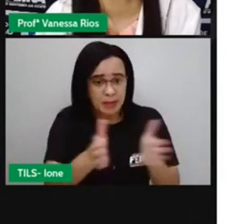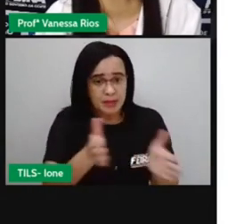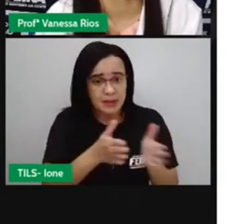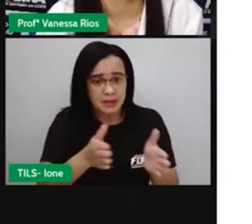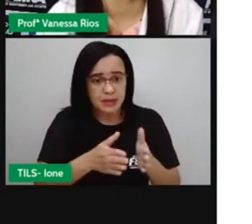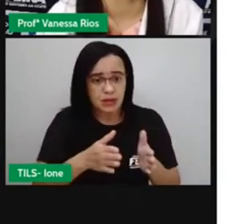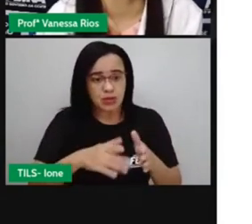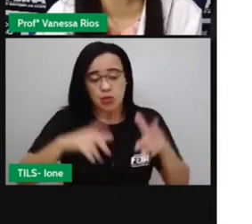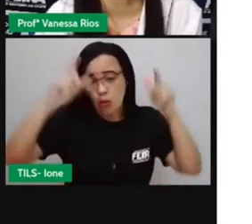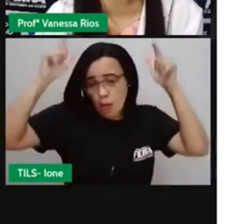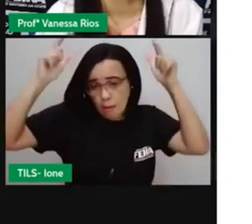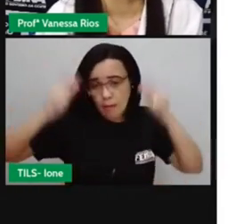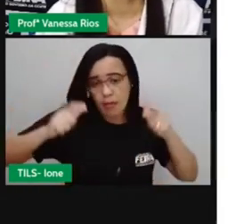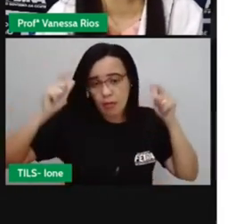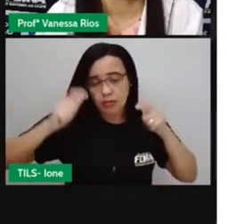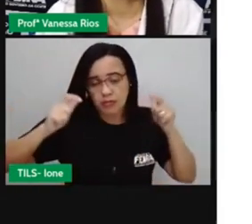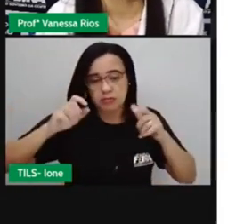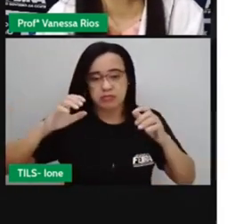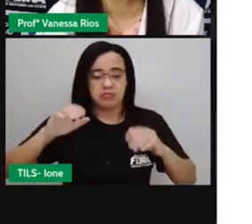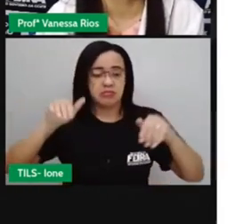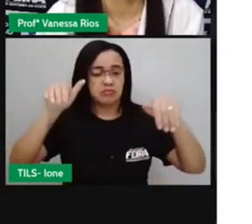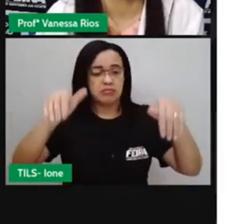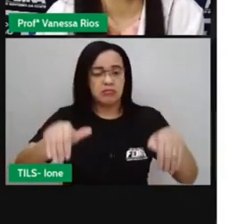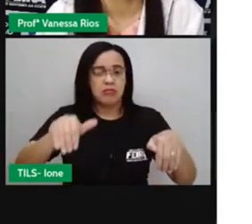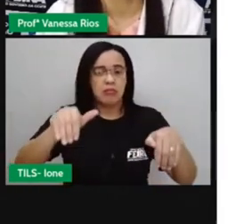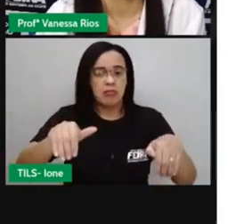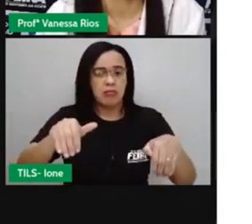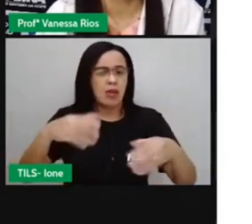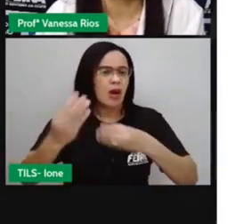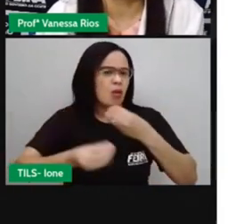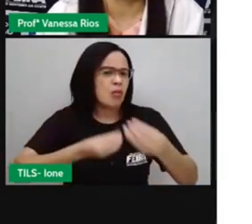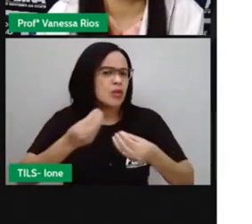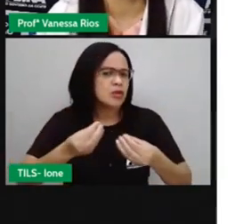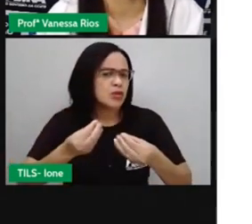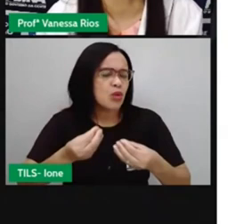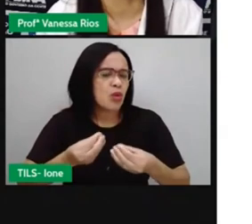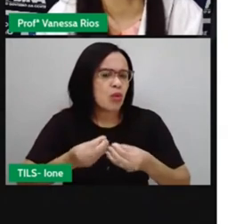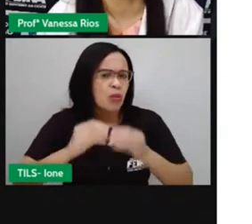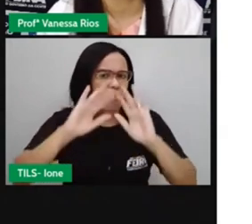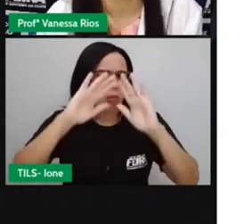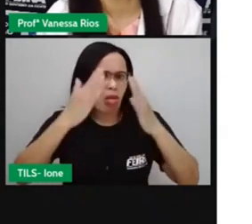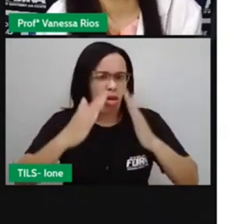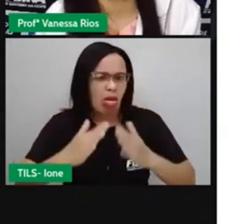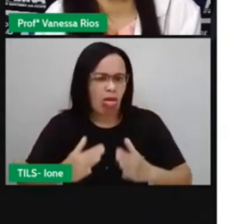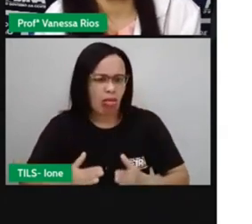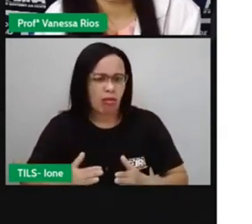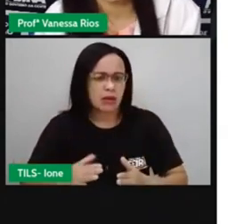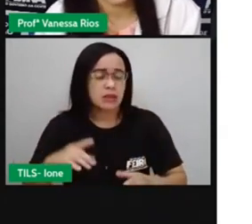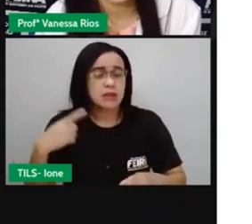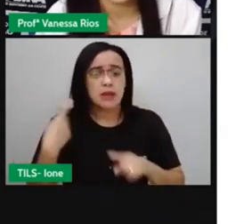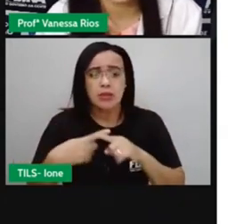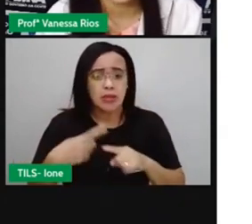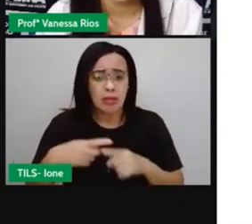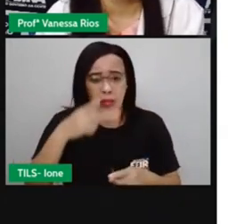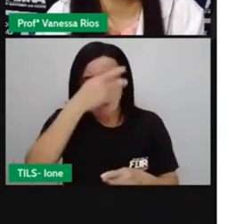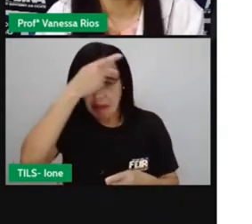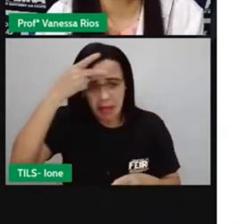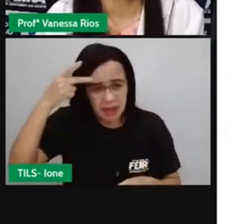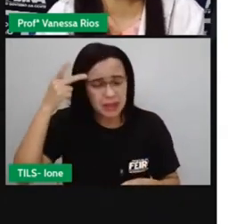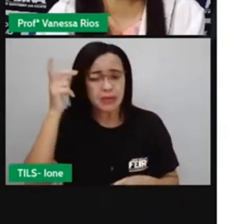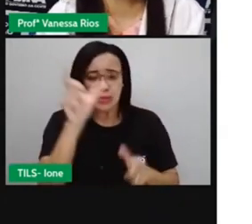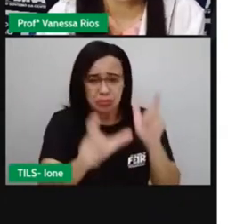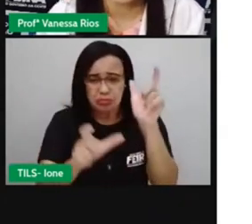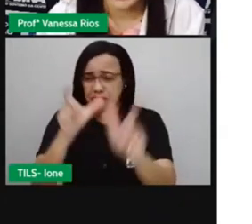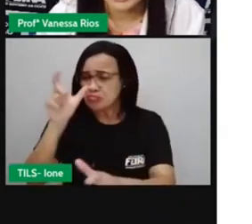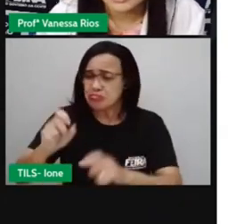1870. Existiam aí muitas insatisfações em relação ao que acontecia em nosso país. Então,